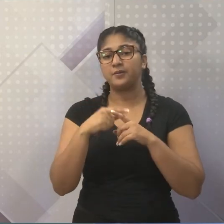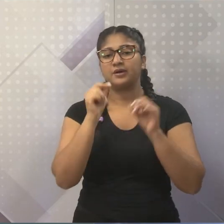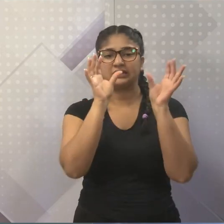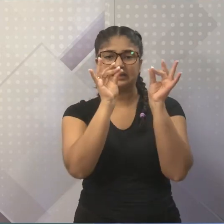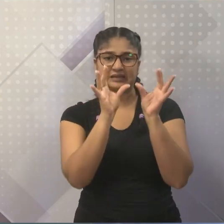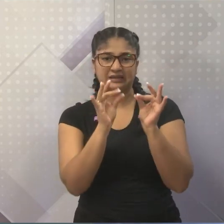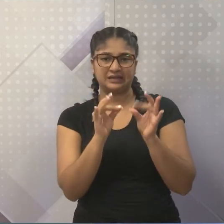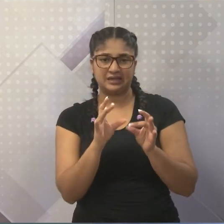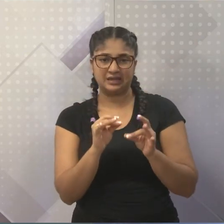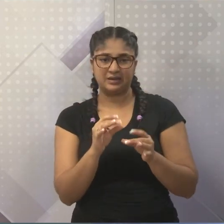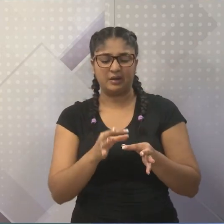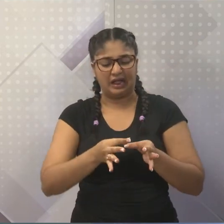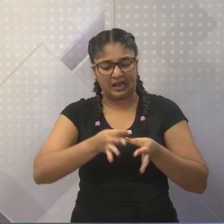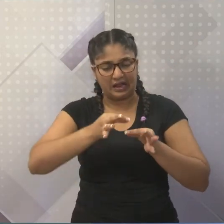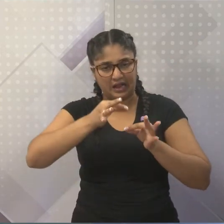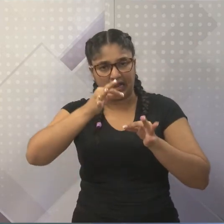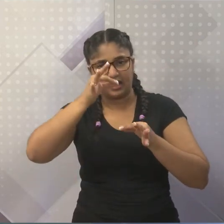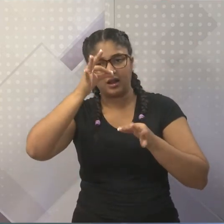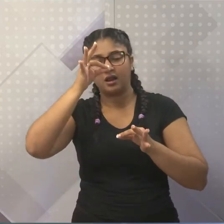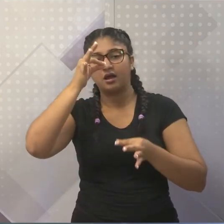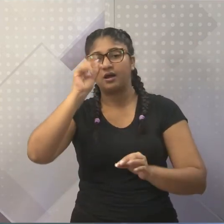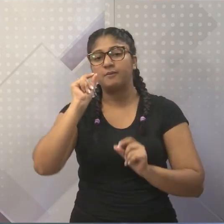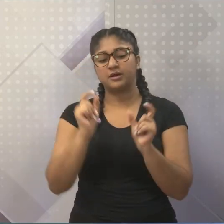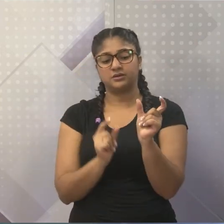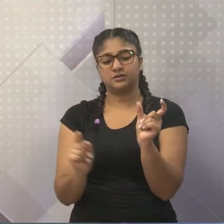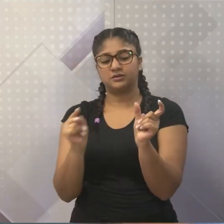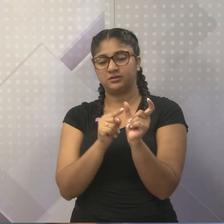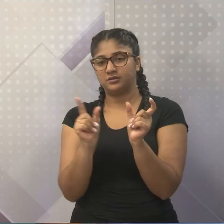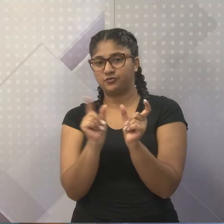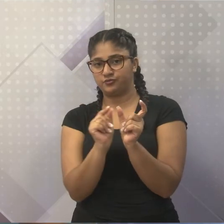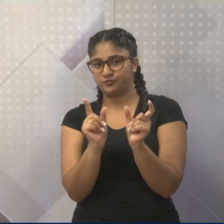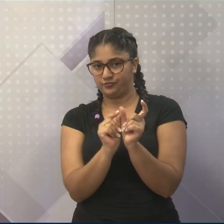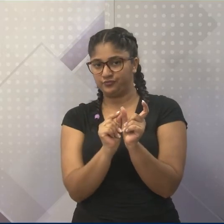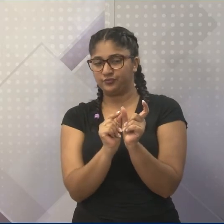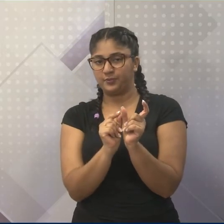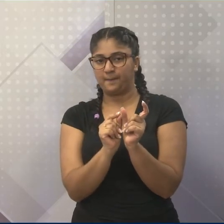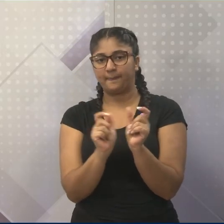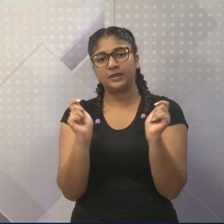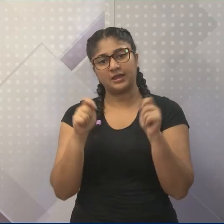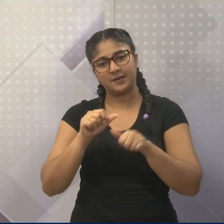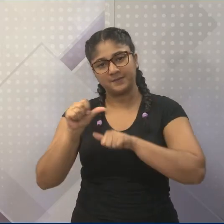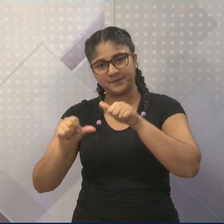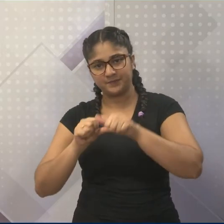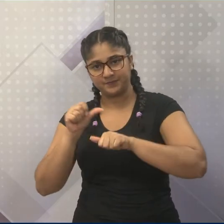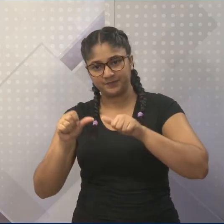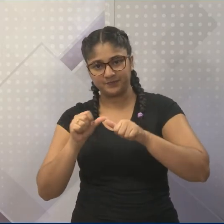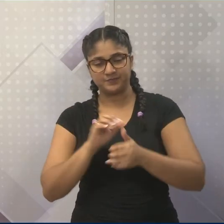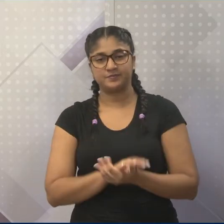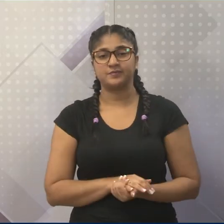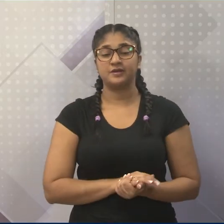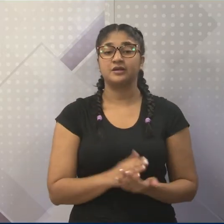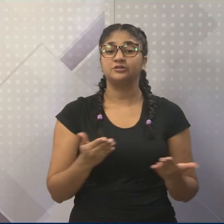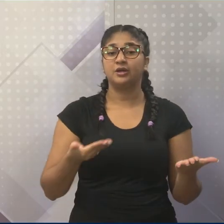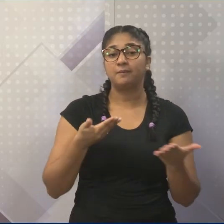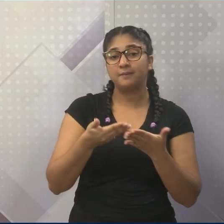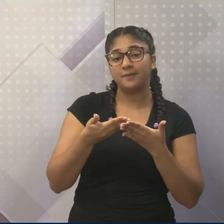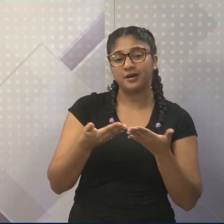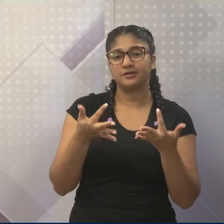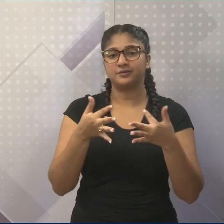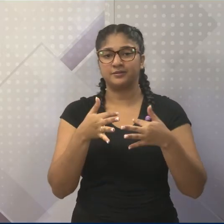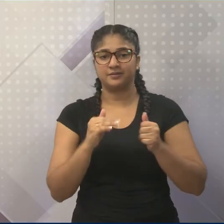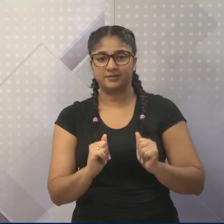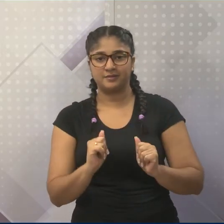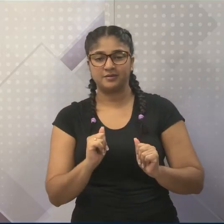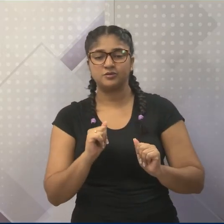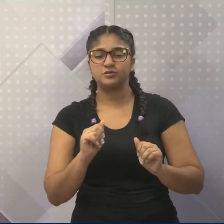muito longo esse estudo. Mas o prefixo é de primeira para nós modificarmos. Estamos perto de acabar, mas trazendo aqui